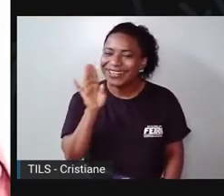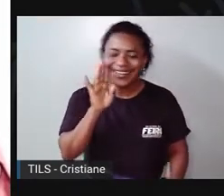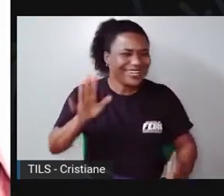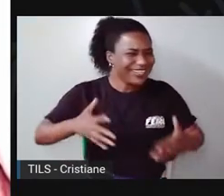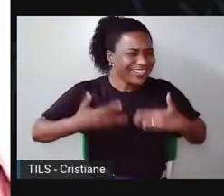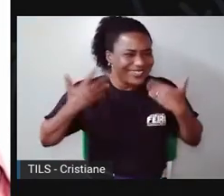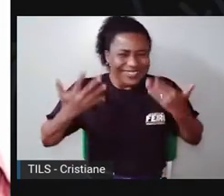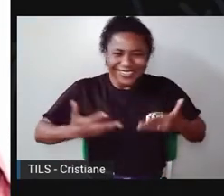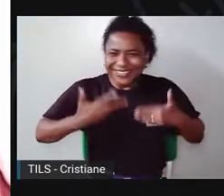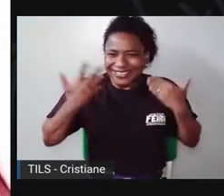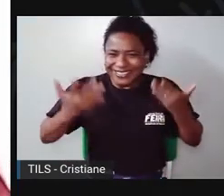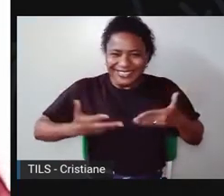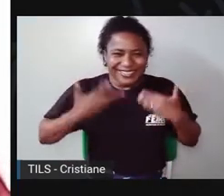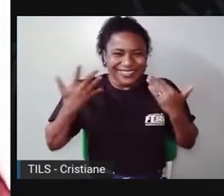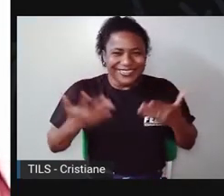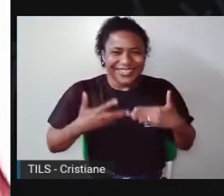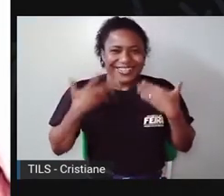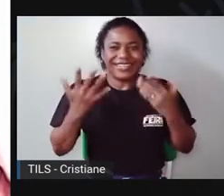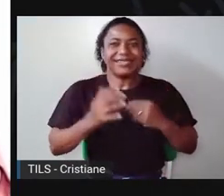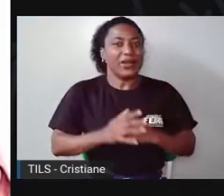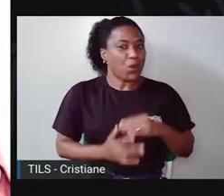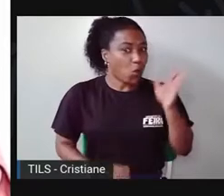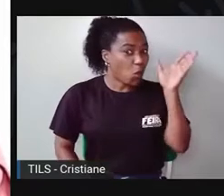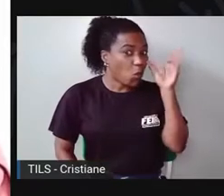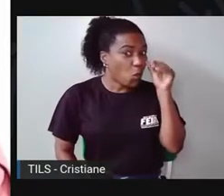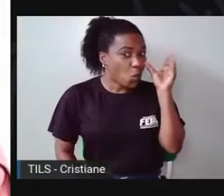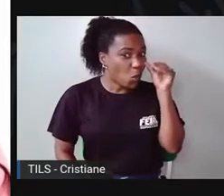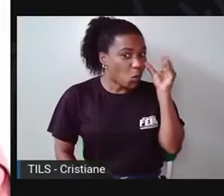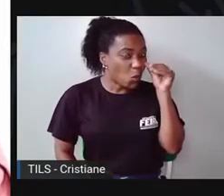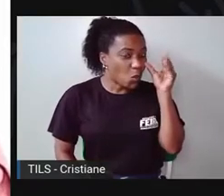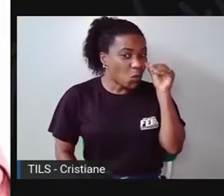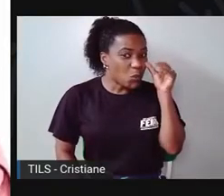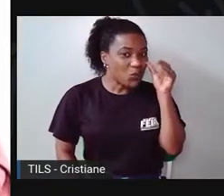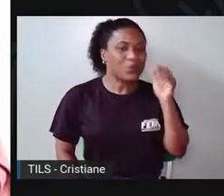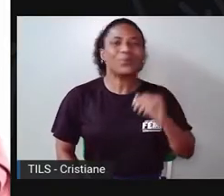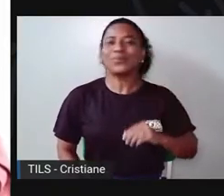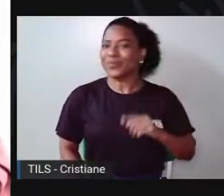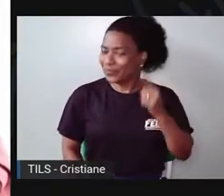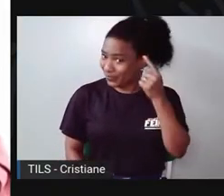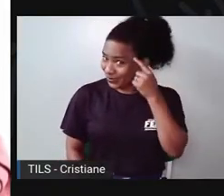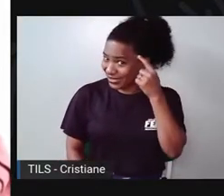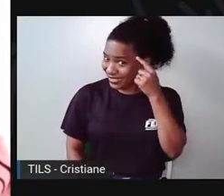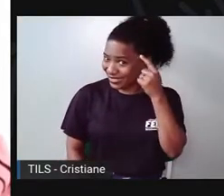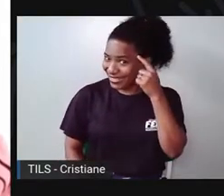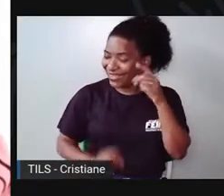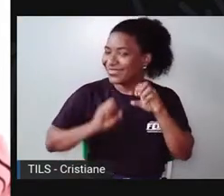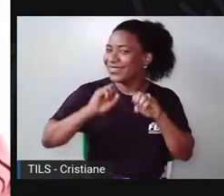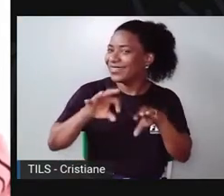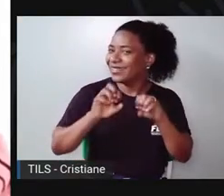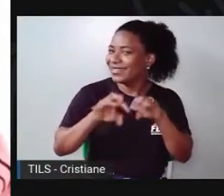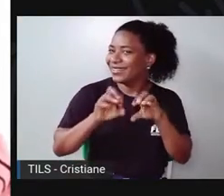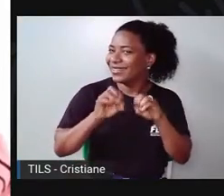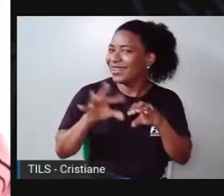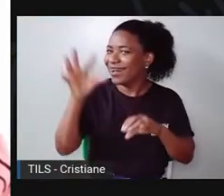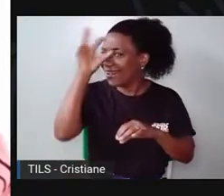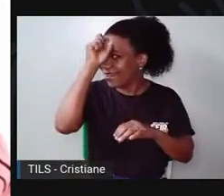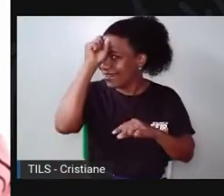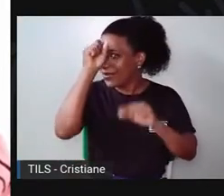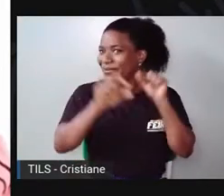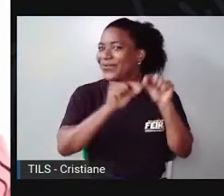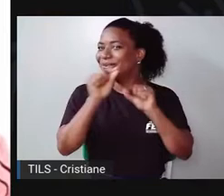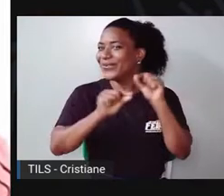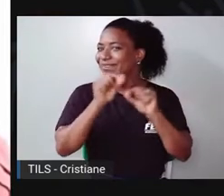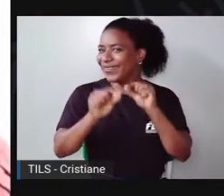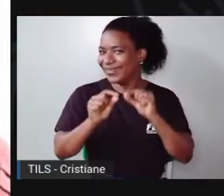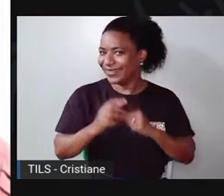e estou muito curiosa para saber o que foi que você pensou, Procimeia? Muito. Conta pra gente.